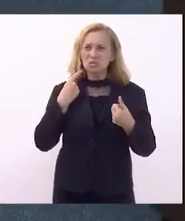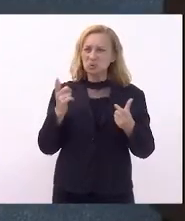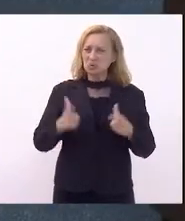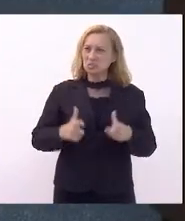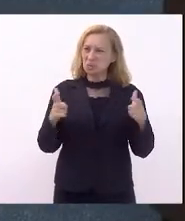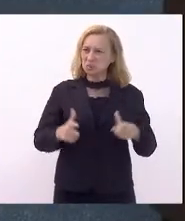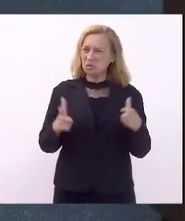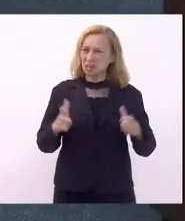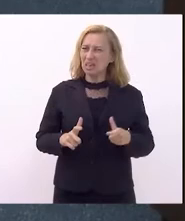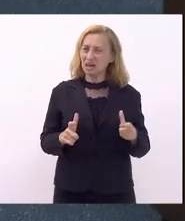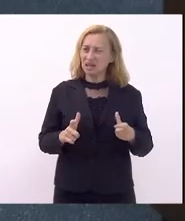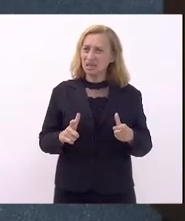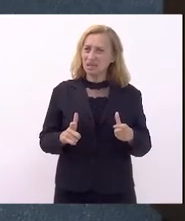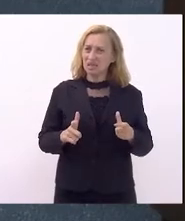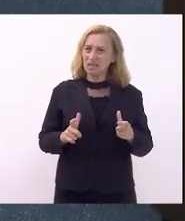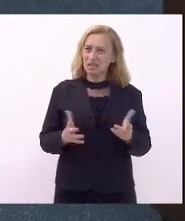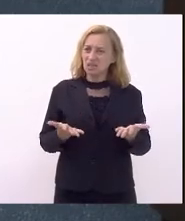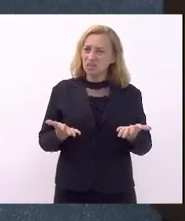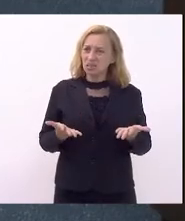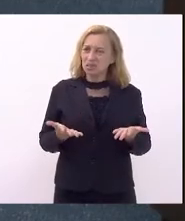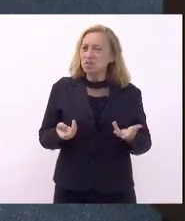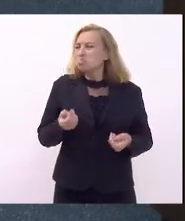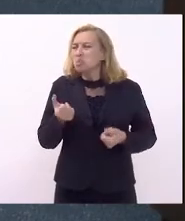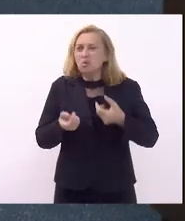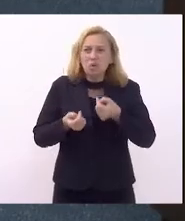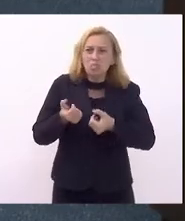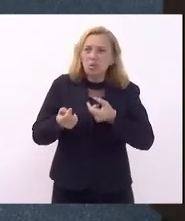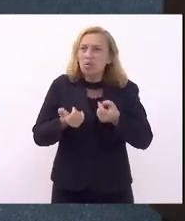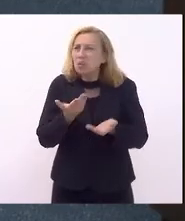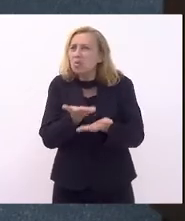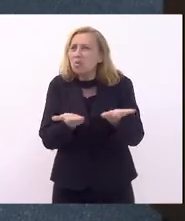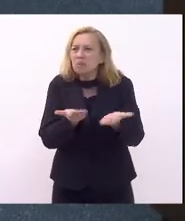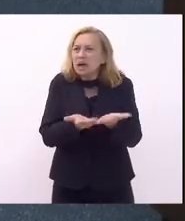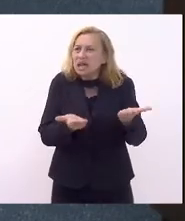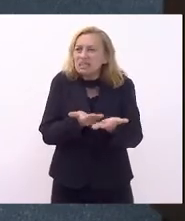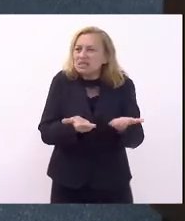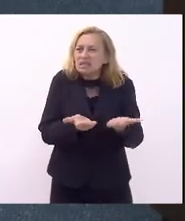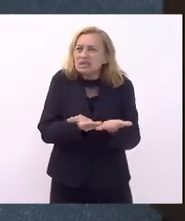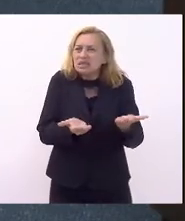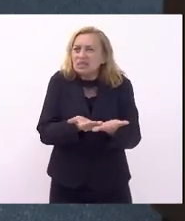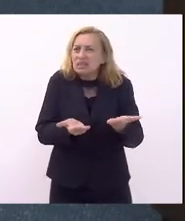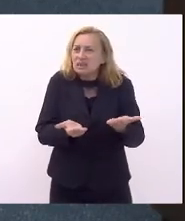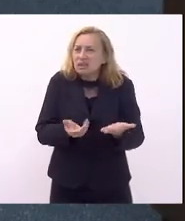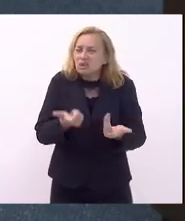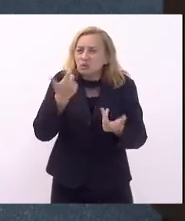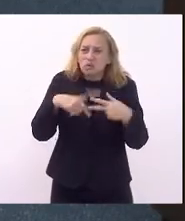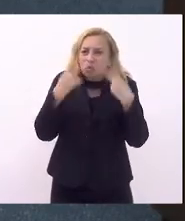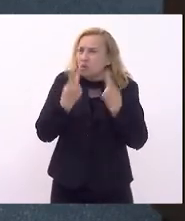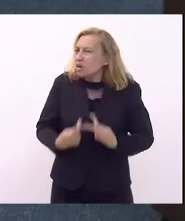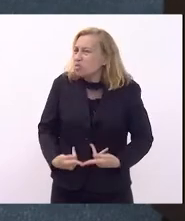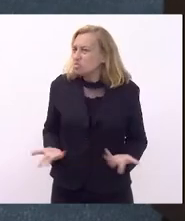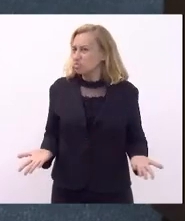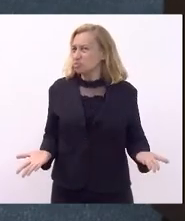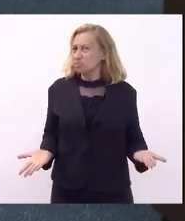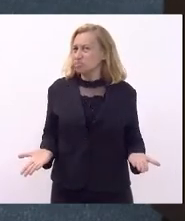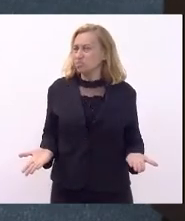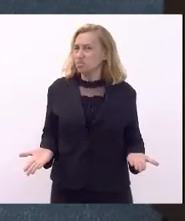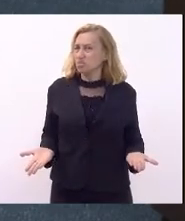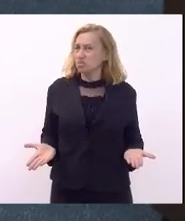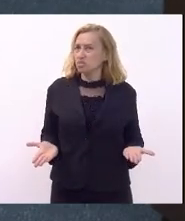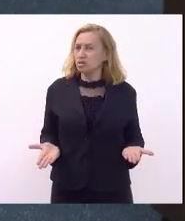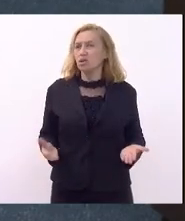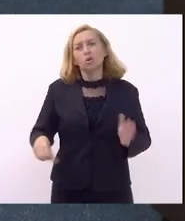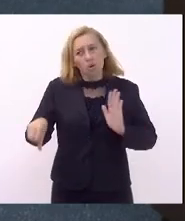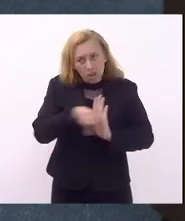insalubres e elas, pouco a pouco, perdem a sua condição humana. Cometeram crimes,